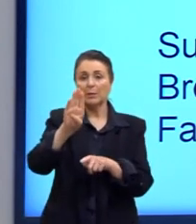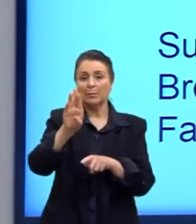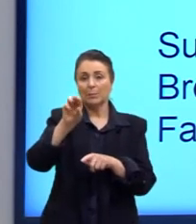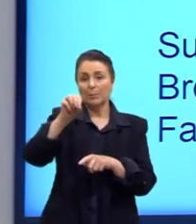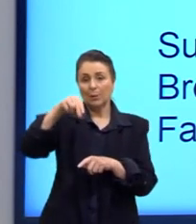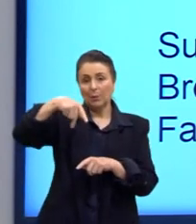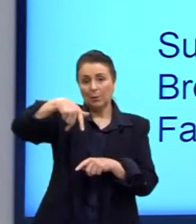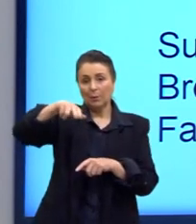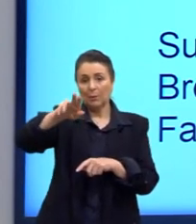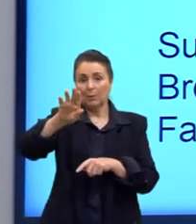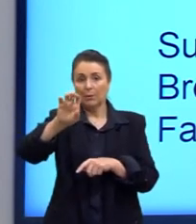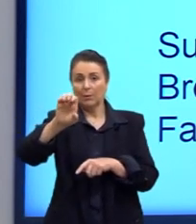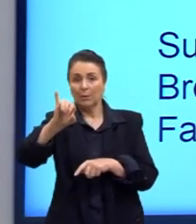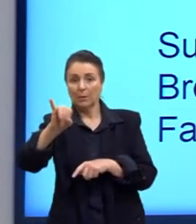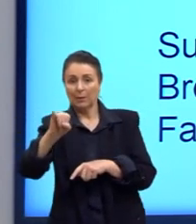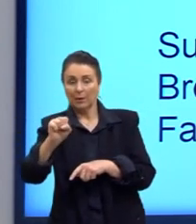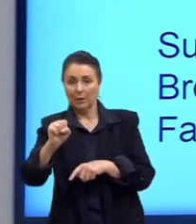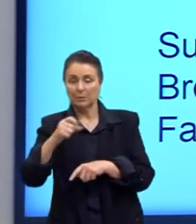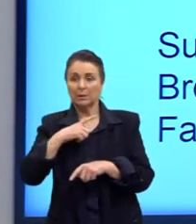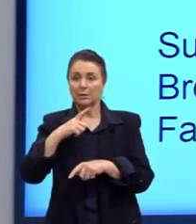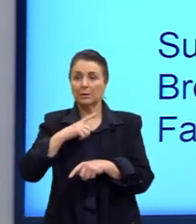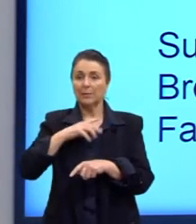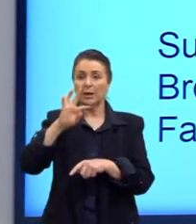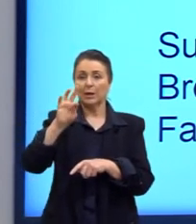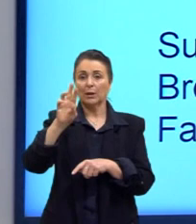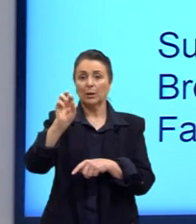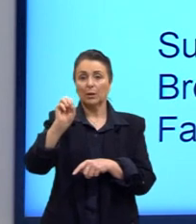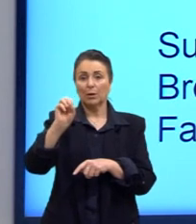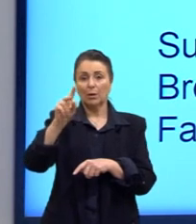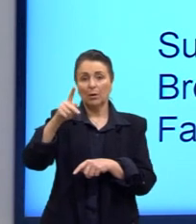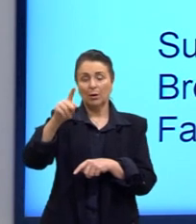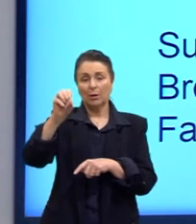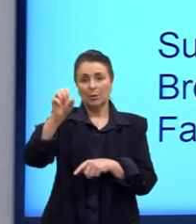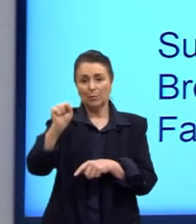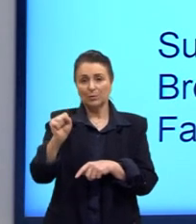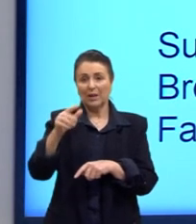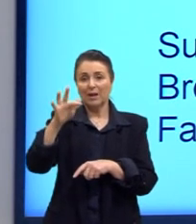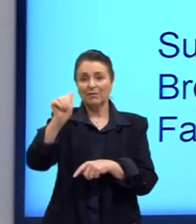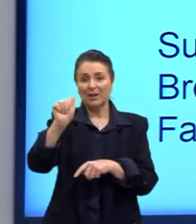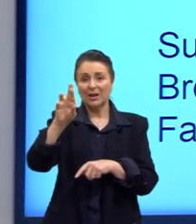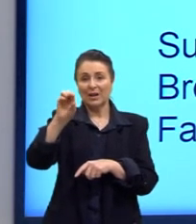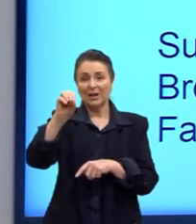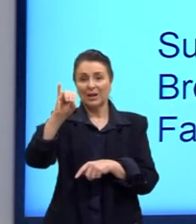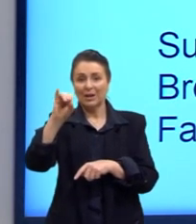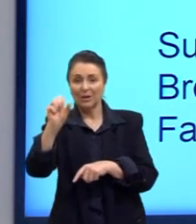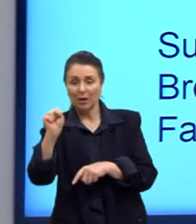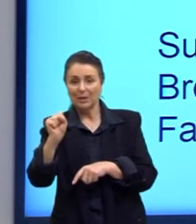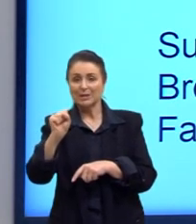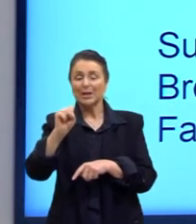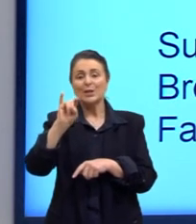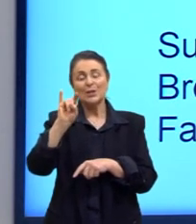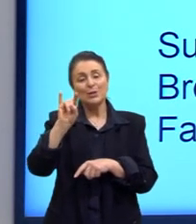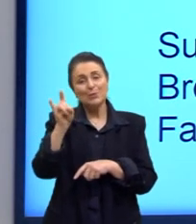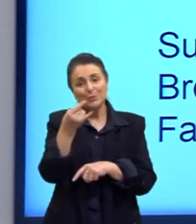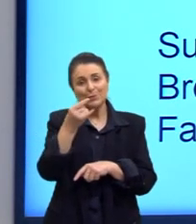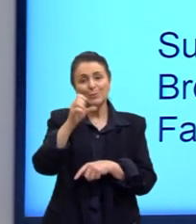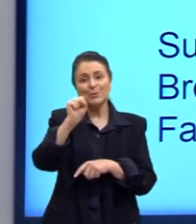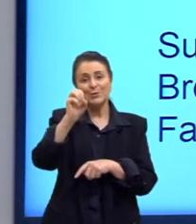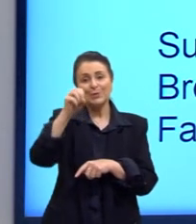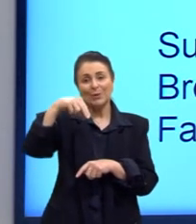1893, Tropos e Fantasias, Faróis e Últimos Sonetos. E aqui está a imagem